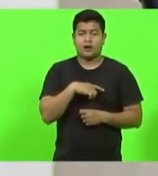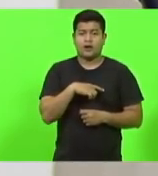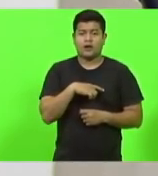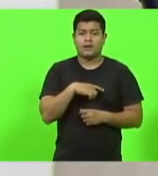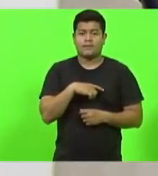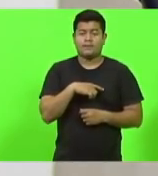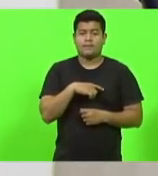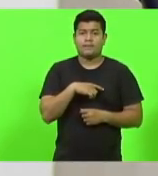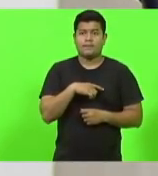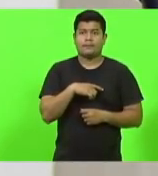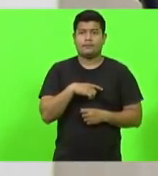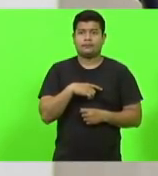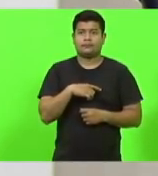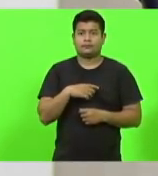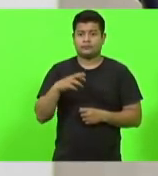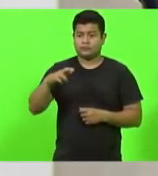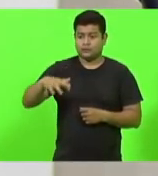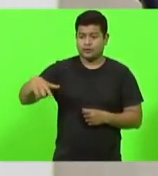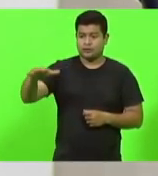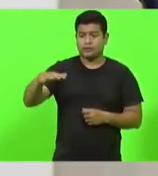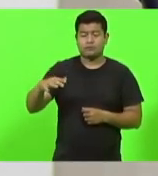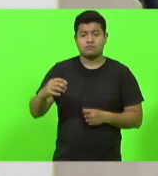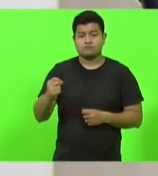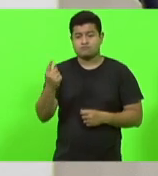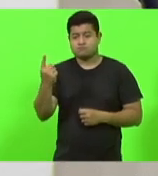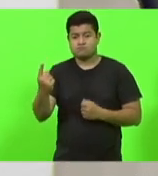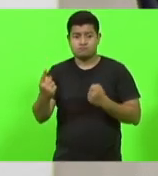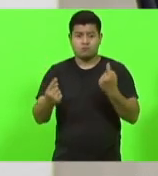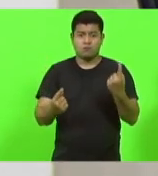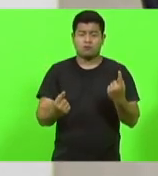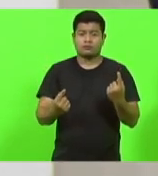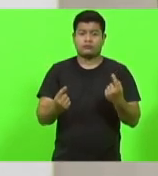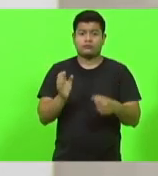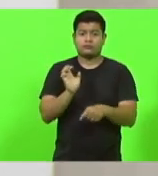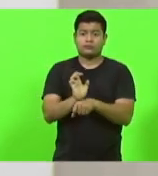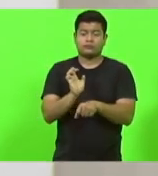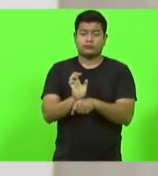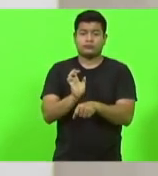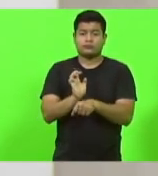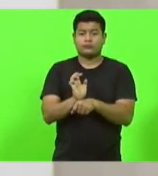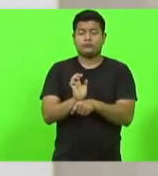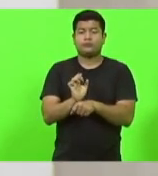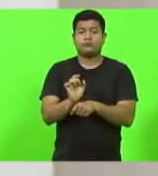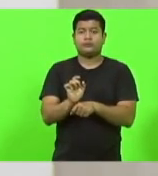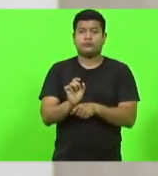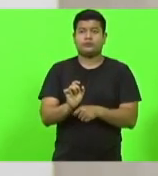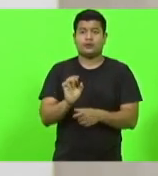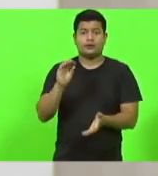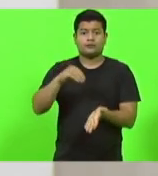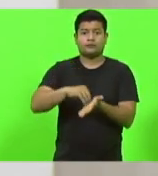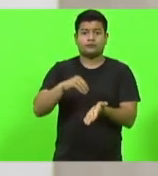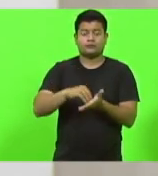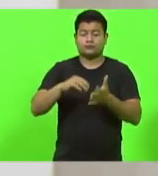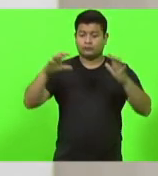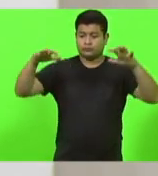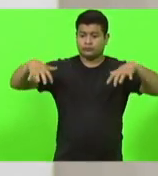numa região ou outra do Estado a falta de chuva,